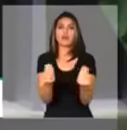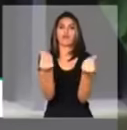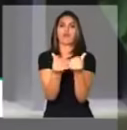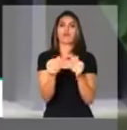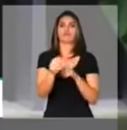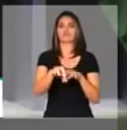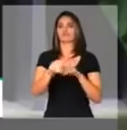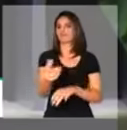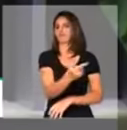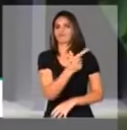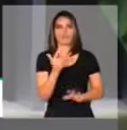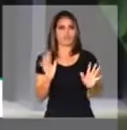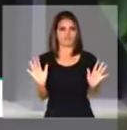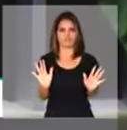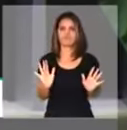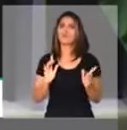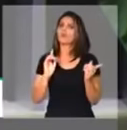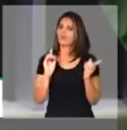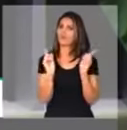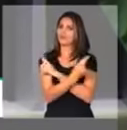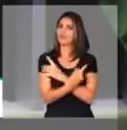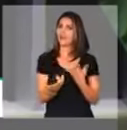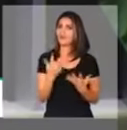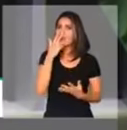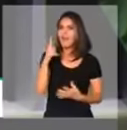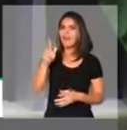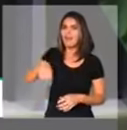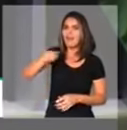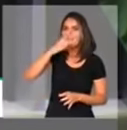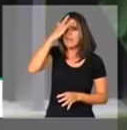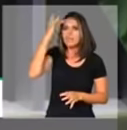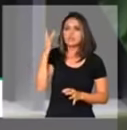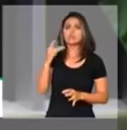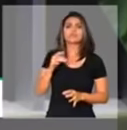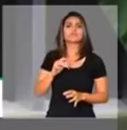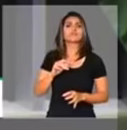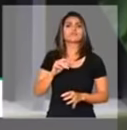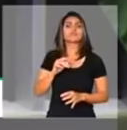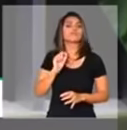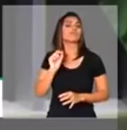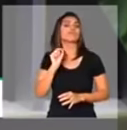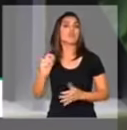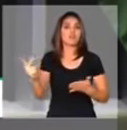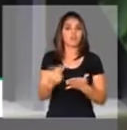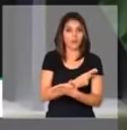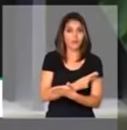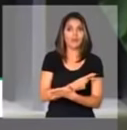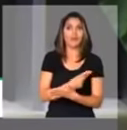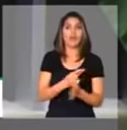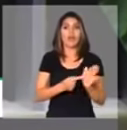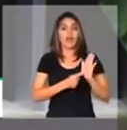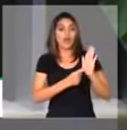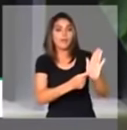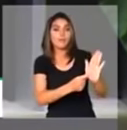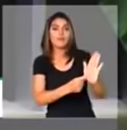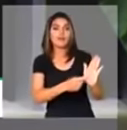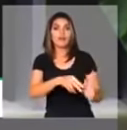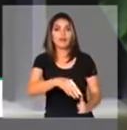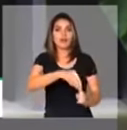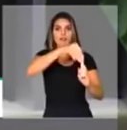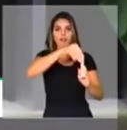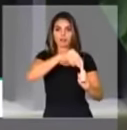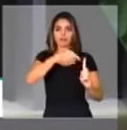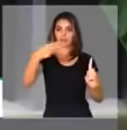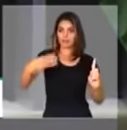da educação. Muito pelo contrário. Em apenas 10 dias, o MEC apresentou sua terceira indicação